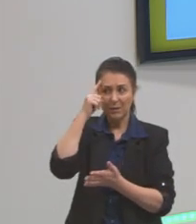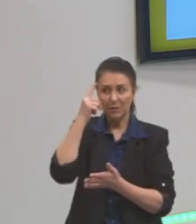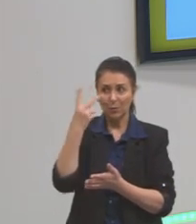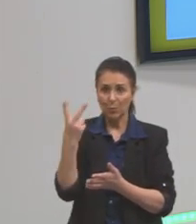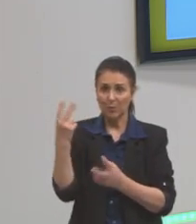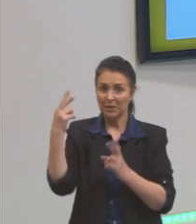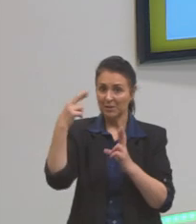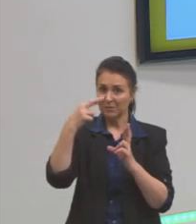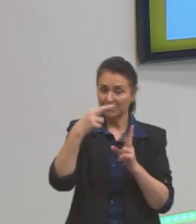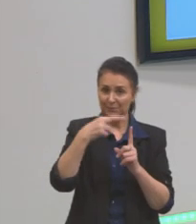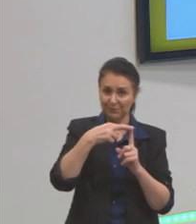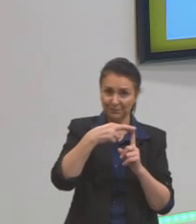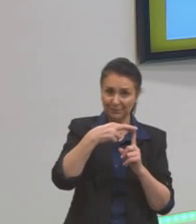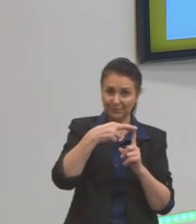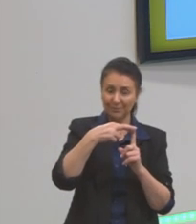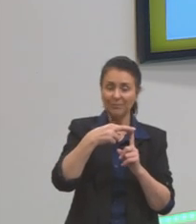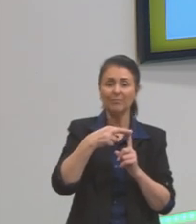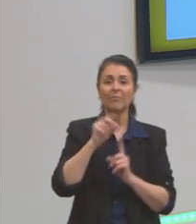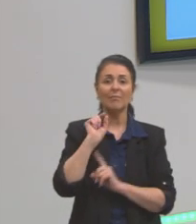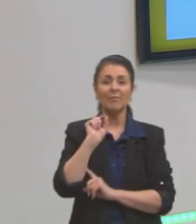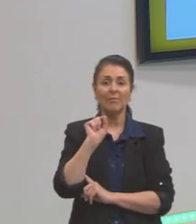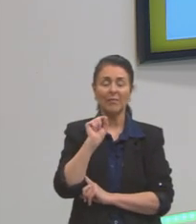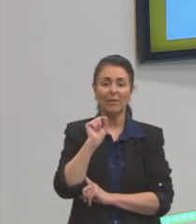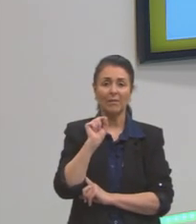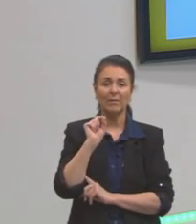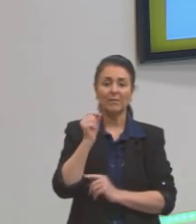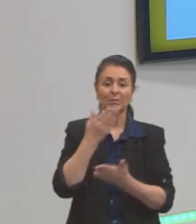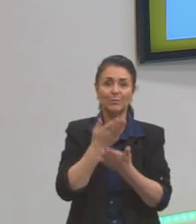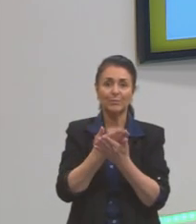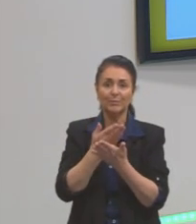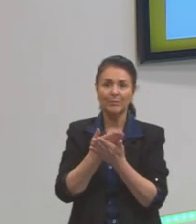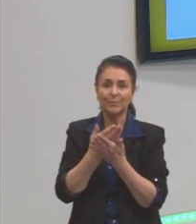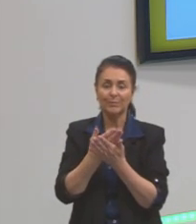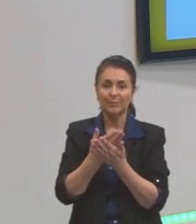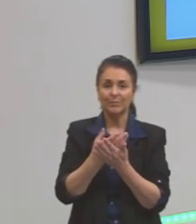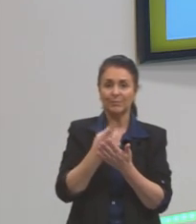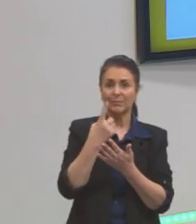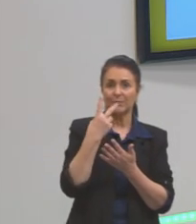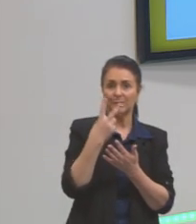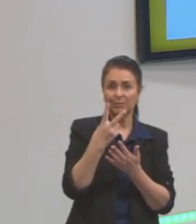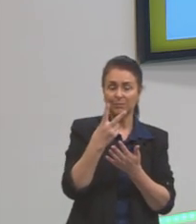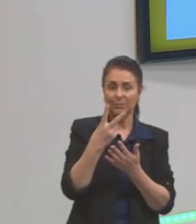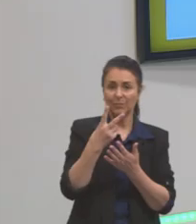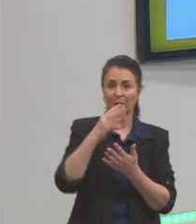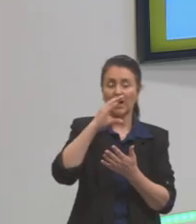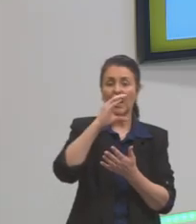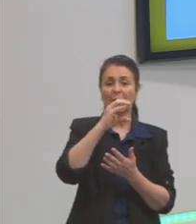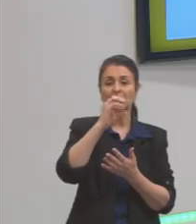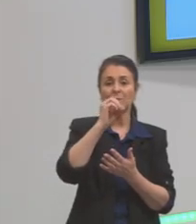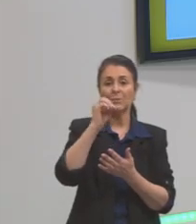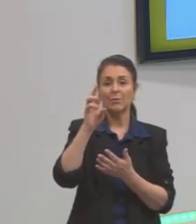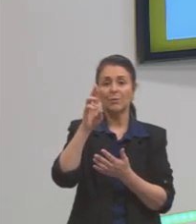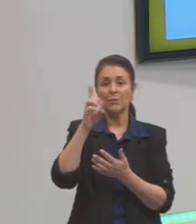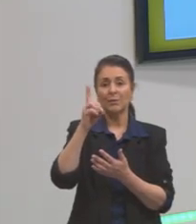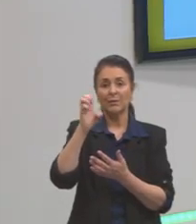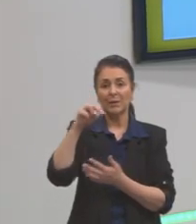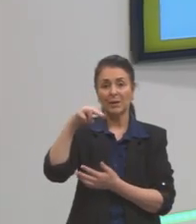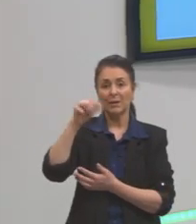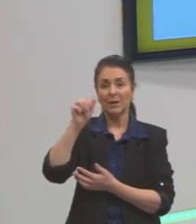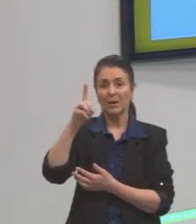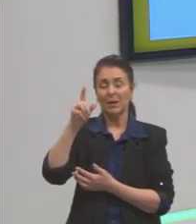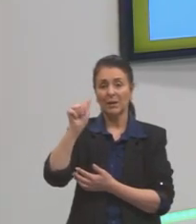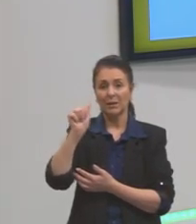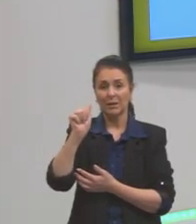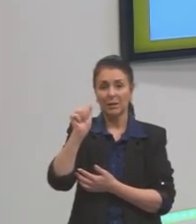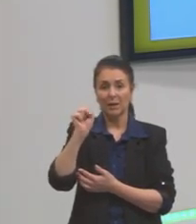que seriam, dentro do nosso estudo, duas coordenadas. essas coordenadas, então, vão definir o